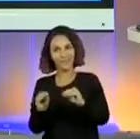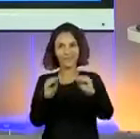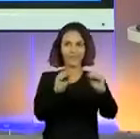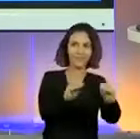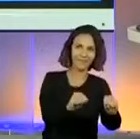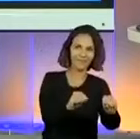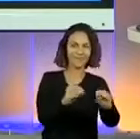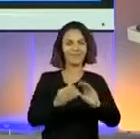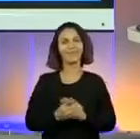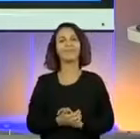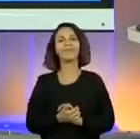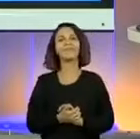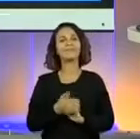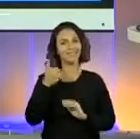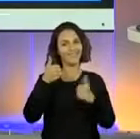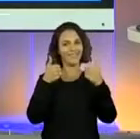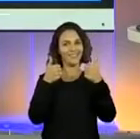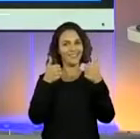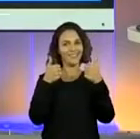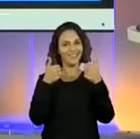Migração. Acertei?